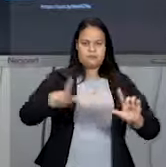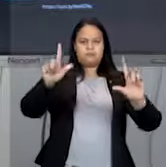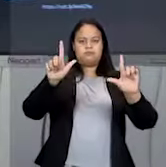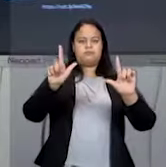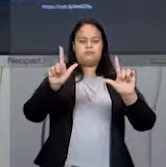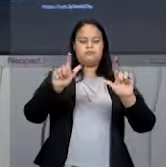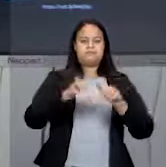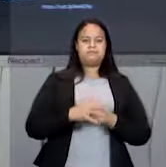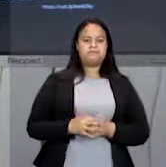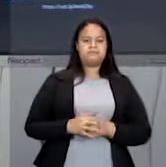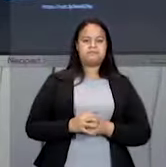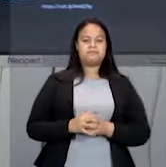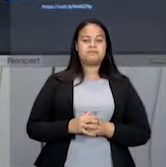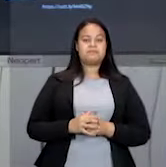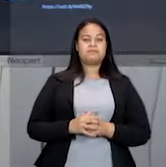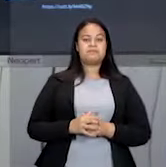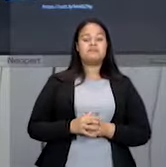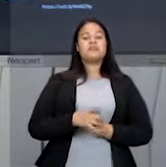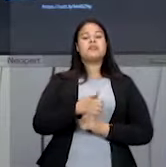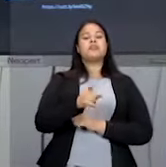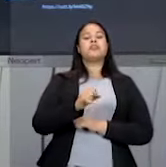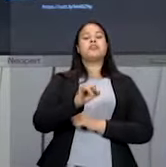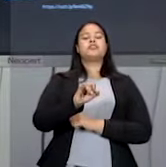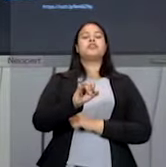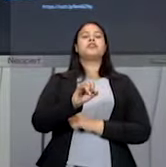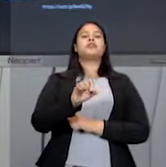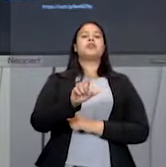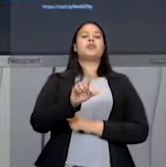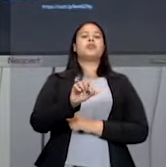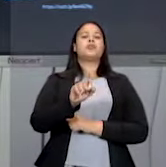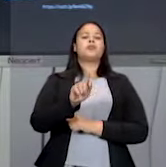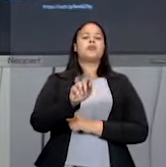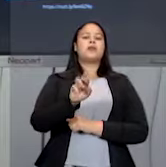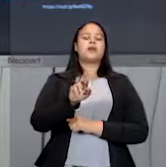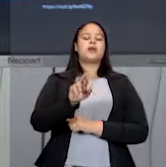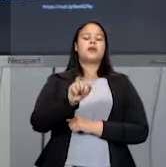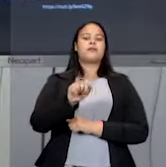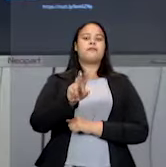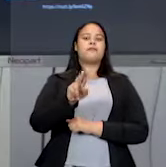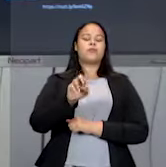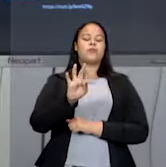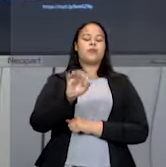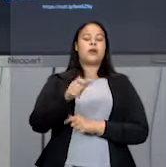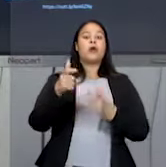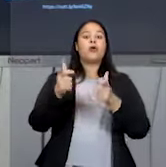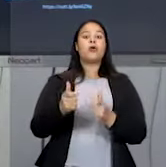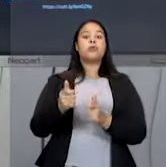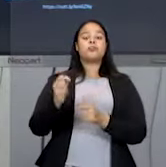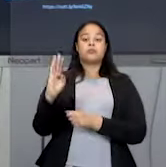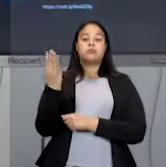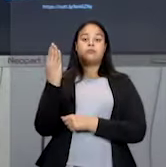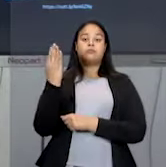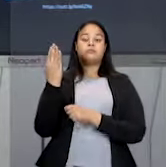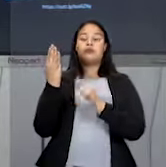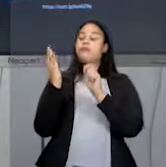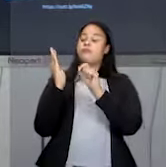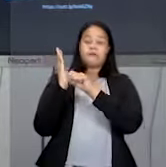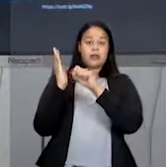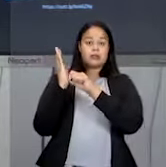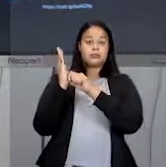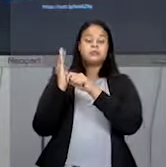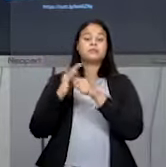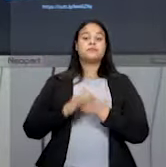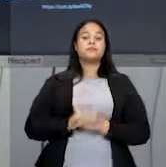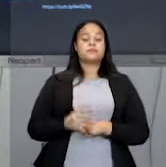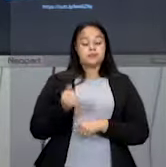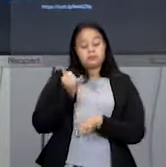Nós temos a xilogravura, feita na madeira. Nós temos a gravura em metal,